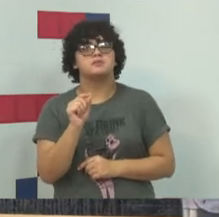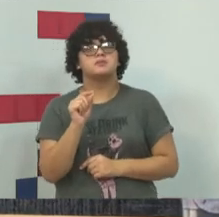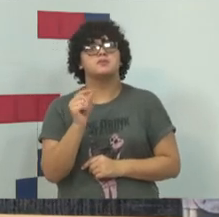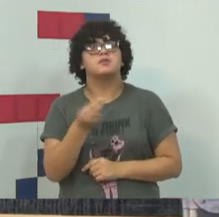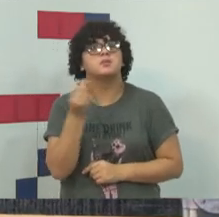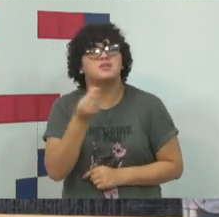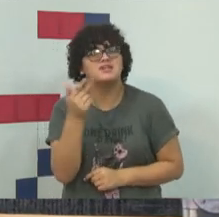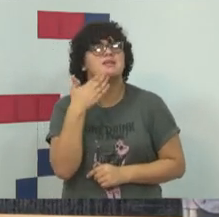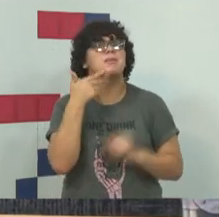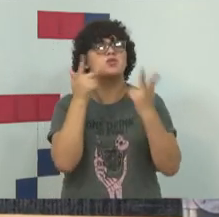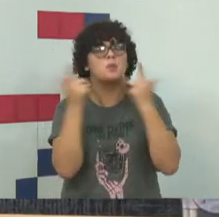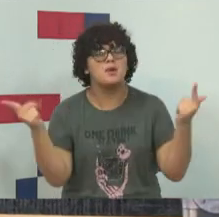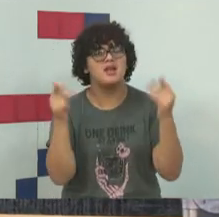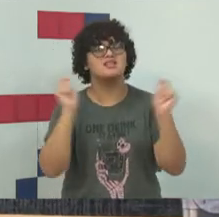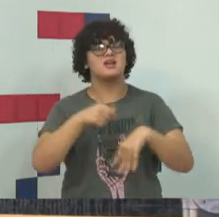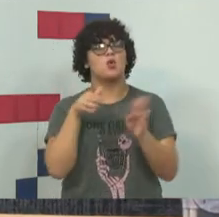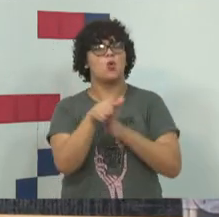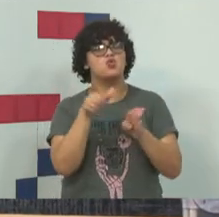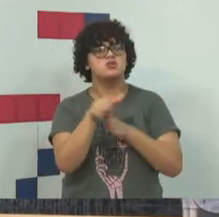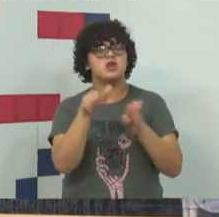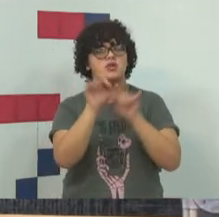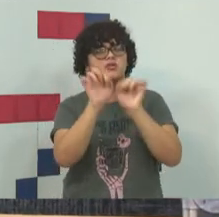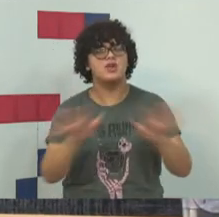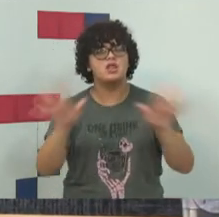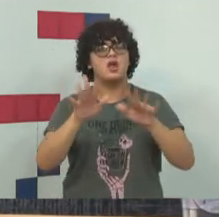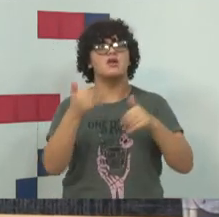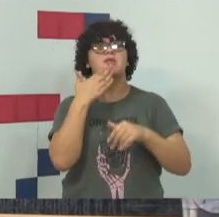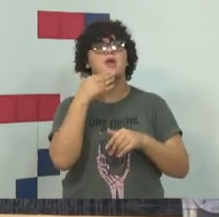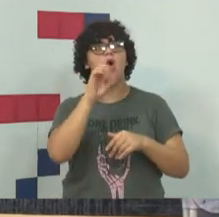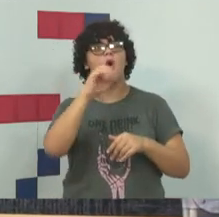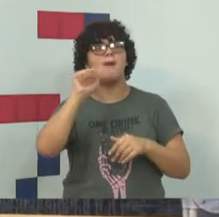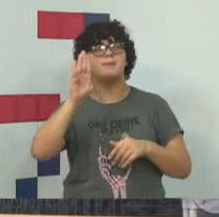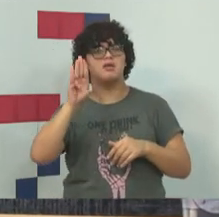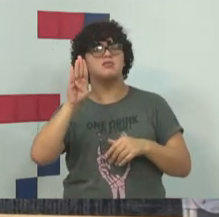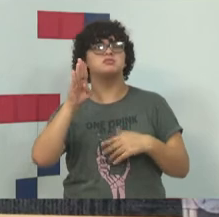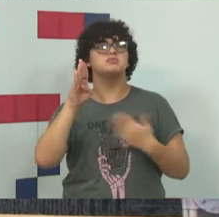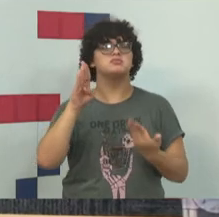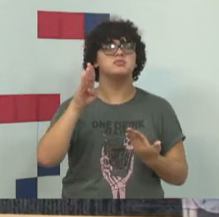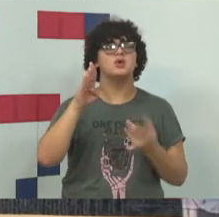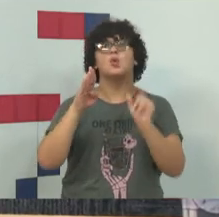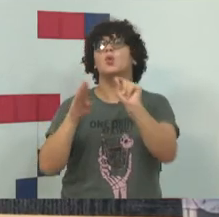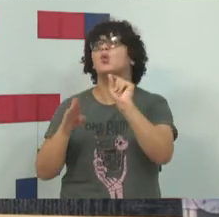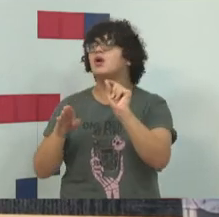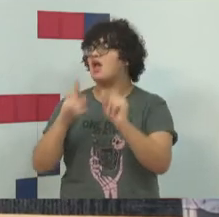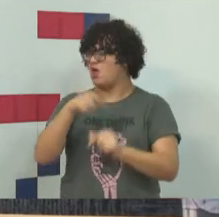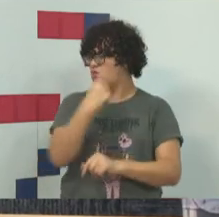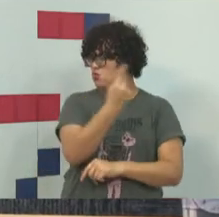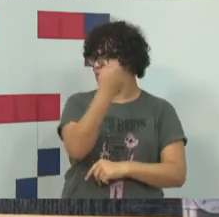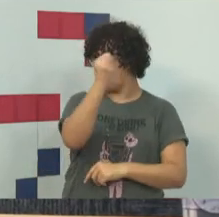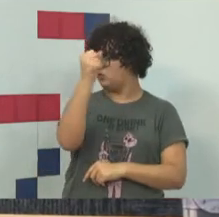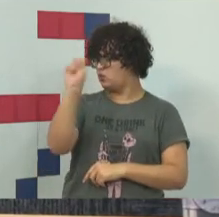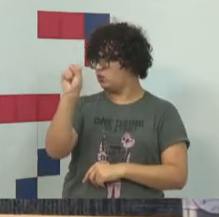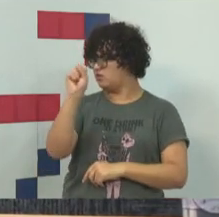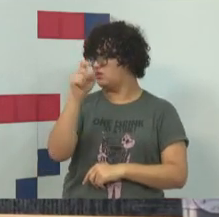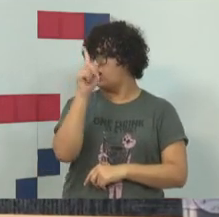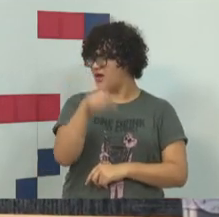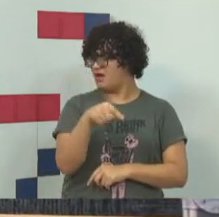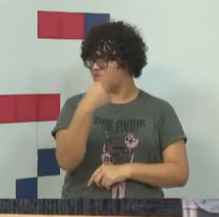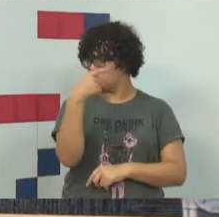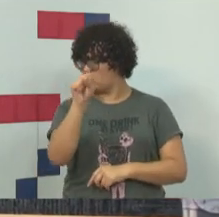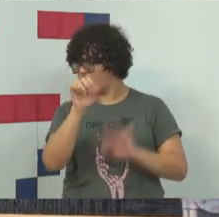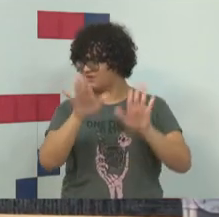aquela normativa do Conselho Federal da UAB, que é 188, de 18,